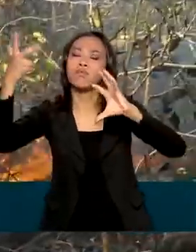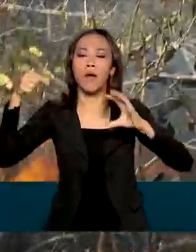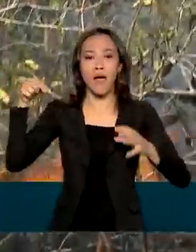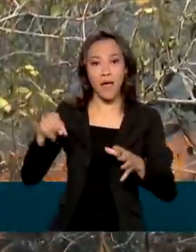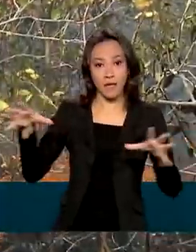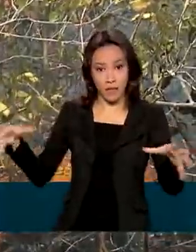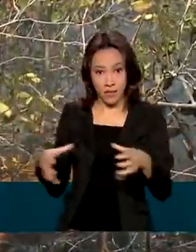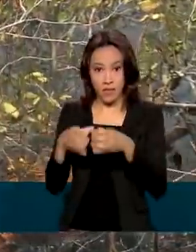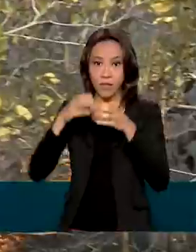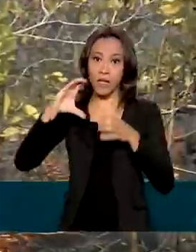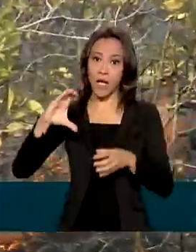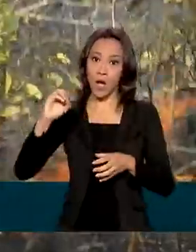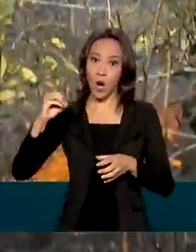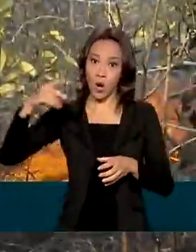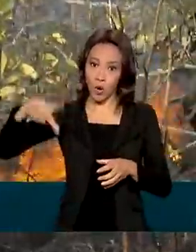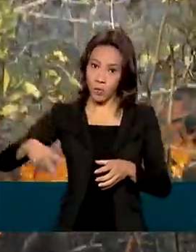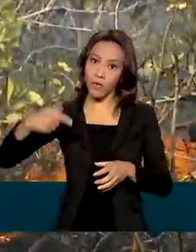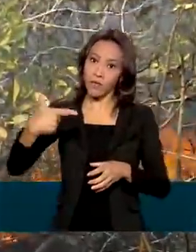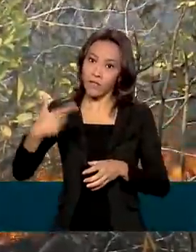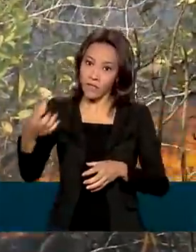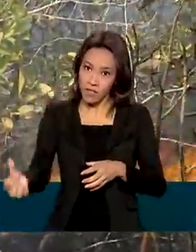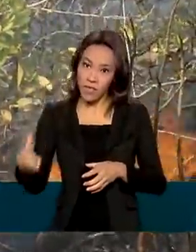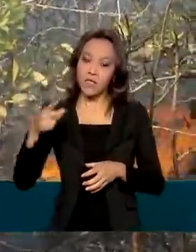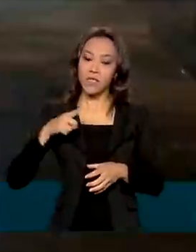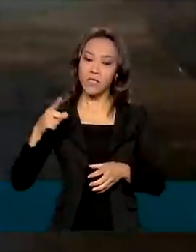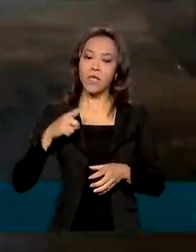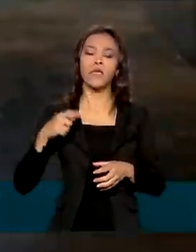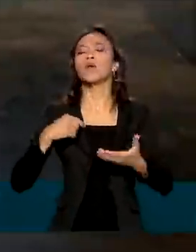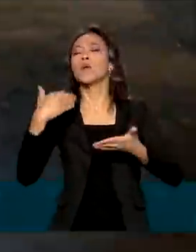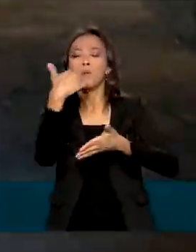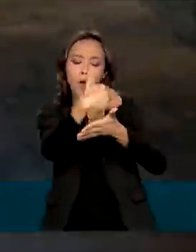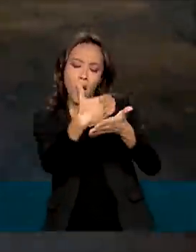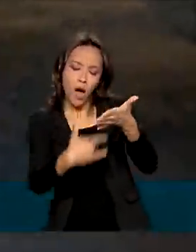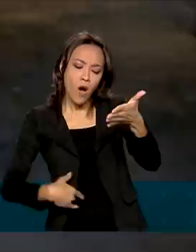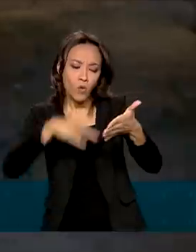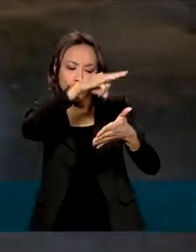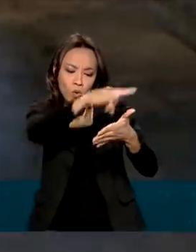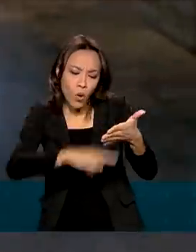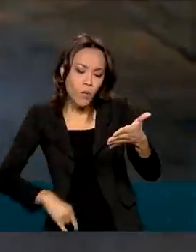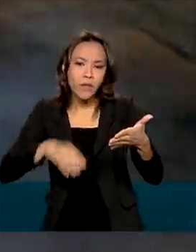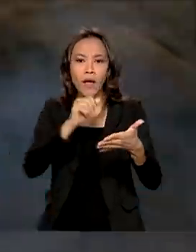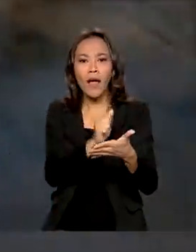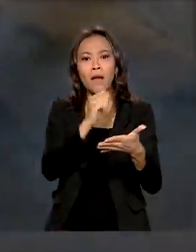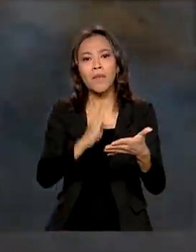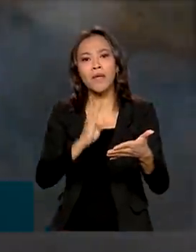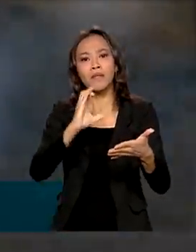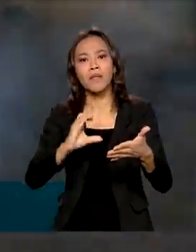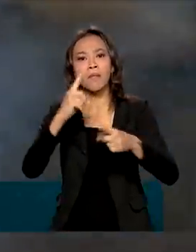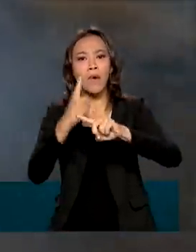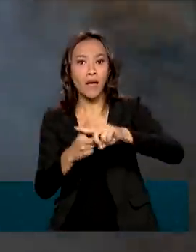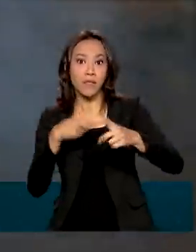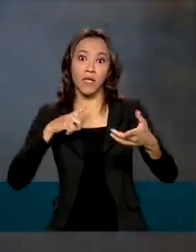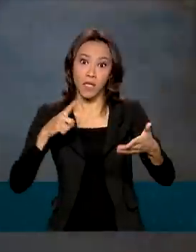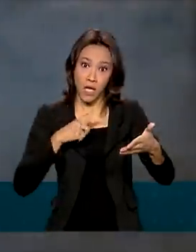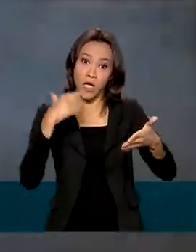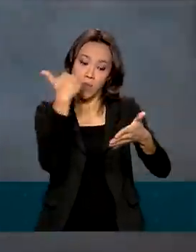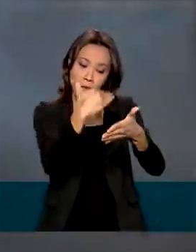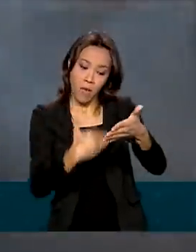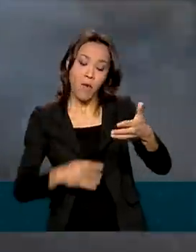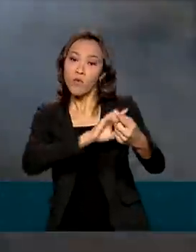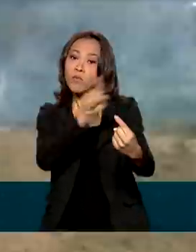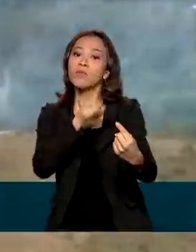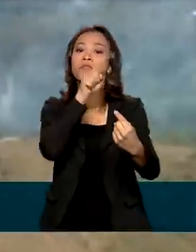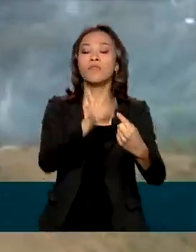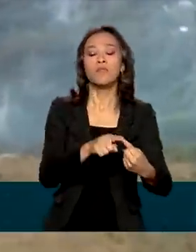em Glasgow, na Escócia, está o plano ABC+. O documento define metas para o Brasil cortar as emissões de